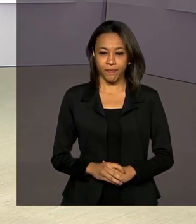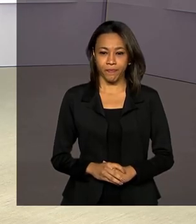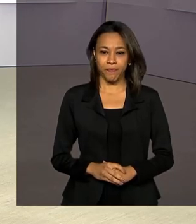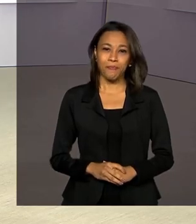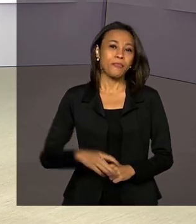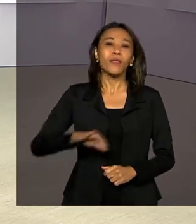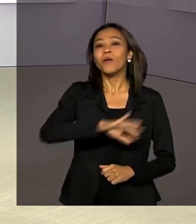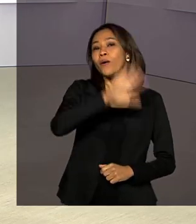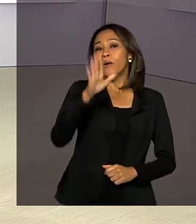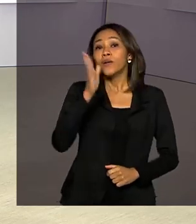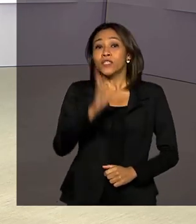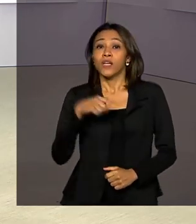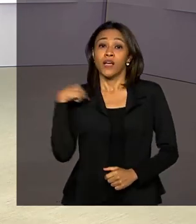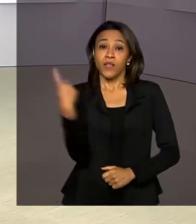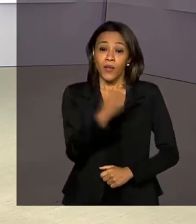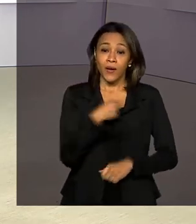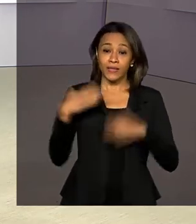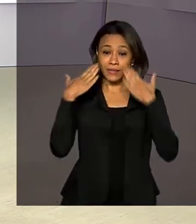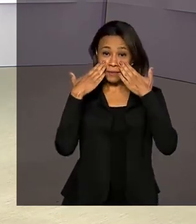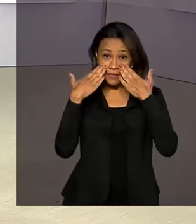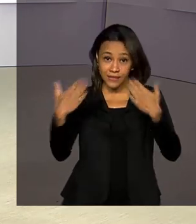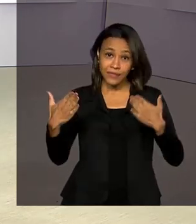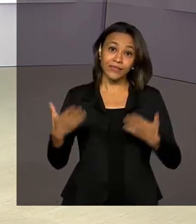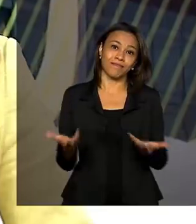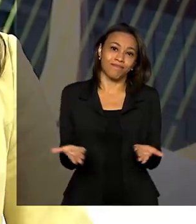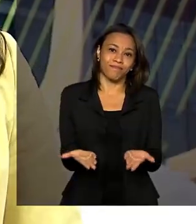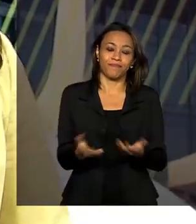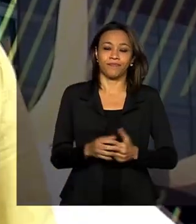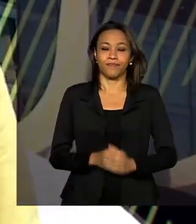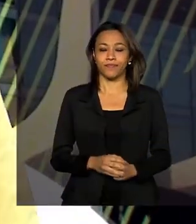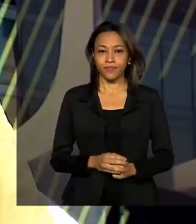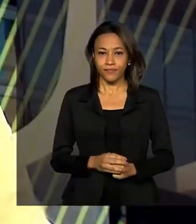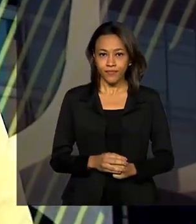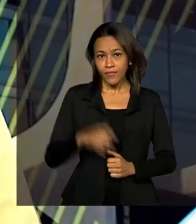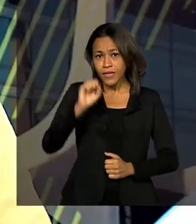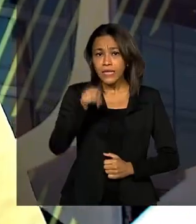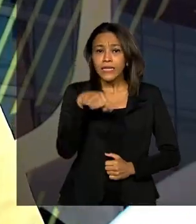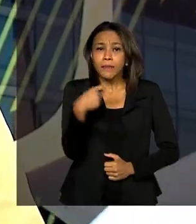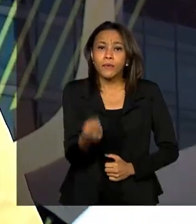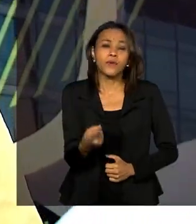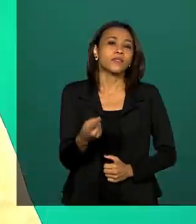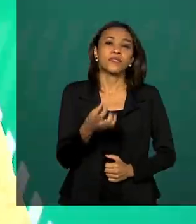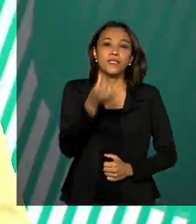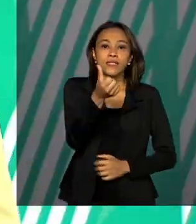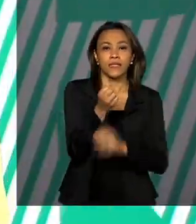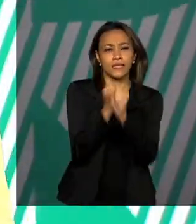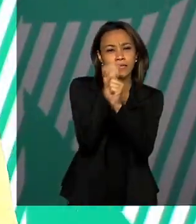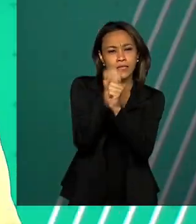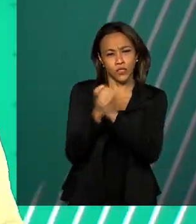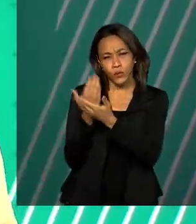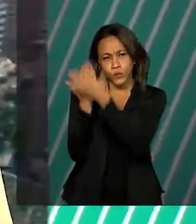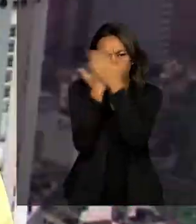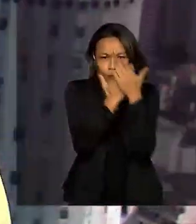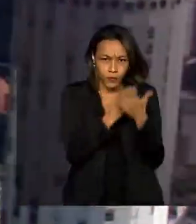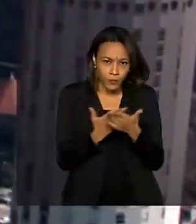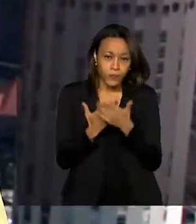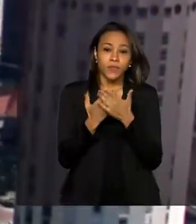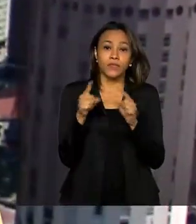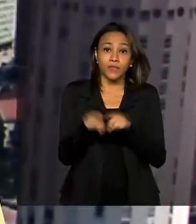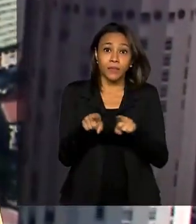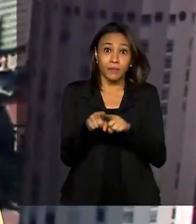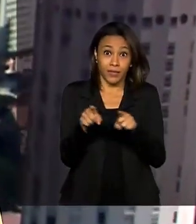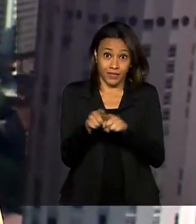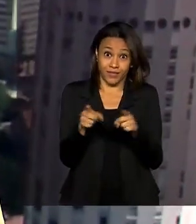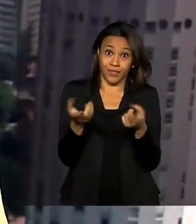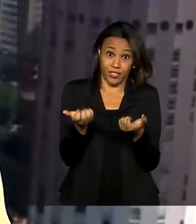Olá, já estamos de volta com o Governo Agora. Depois de seis anos de estudos e contribuições da